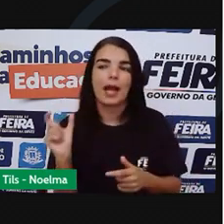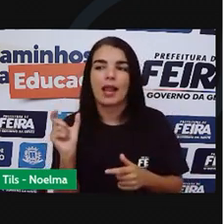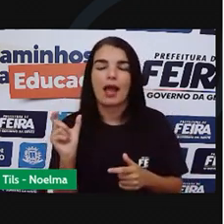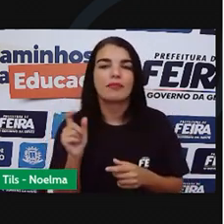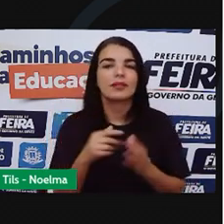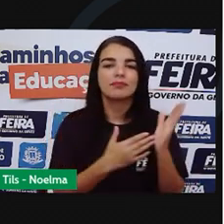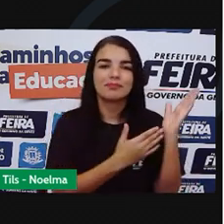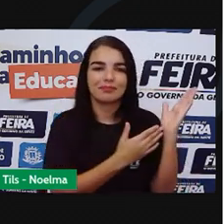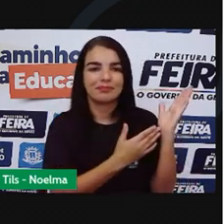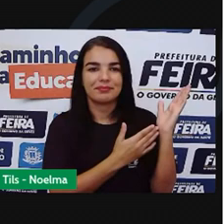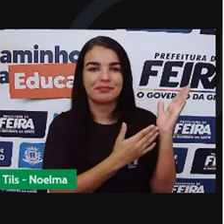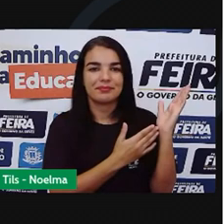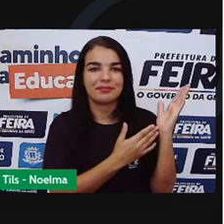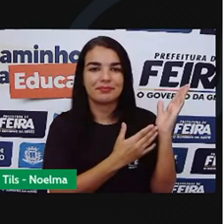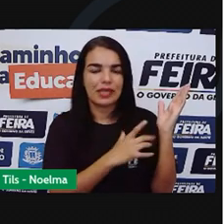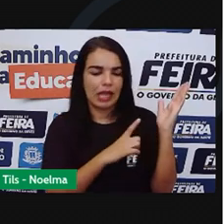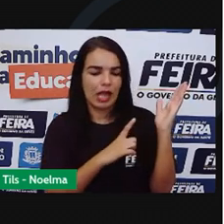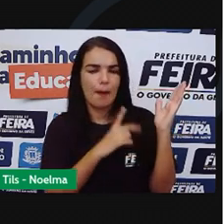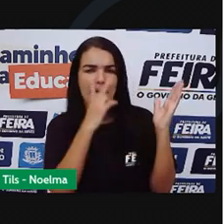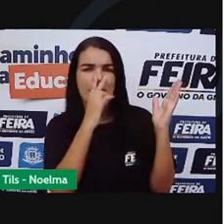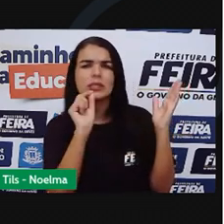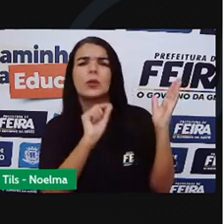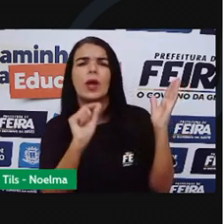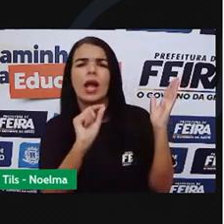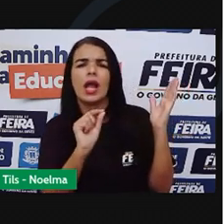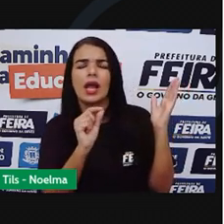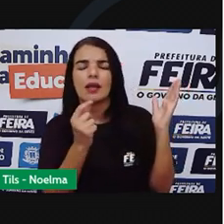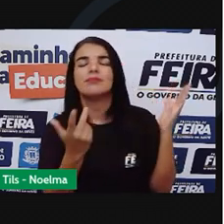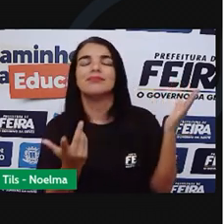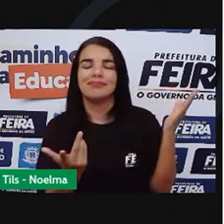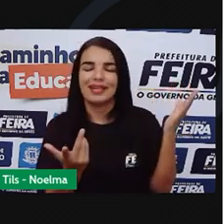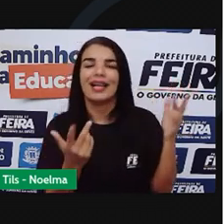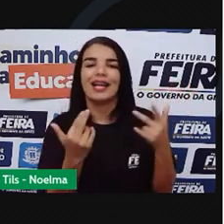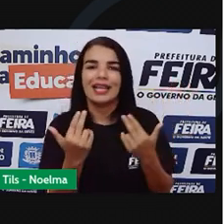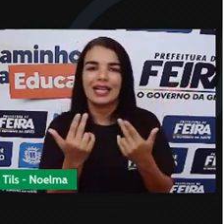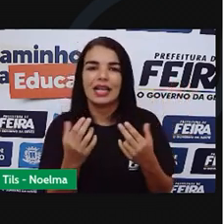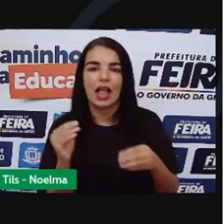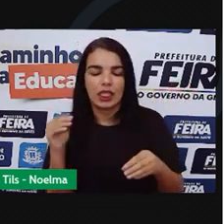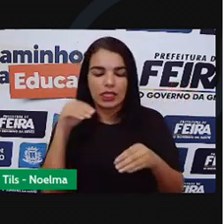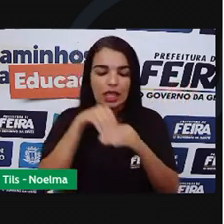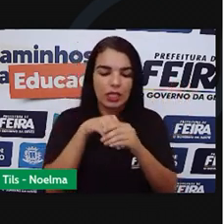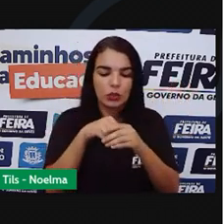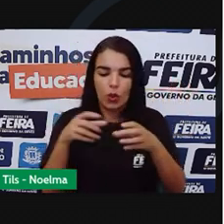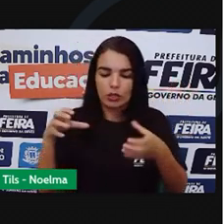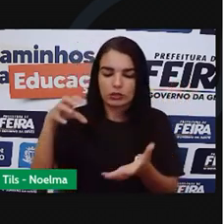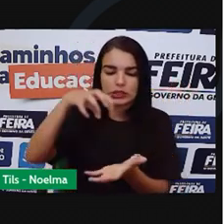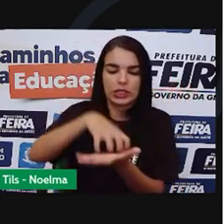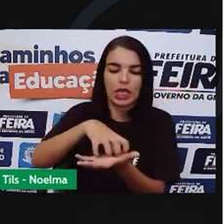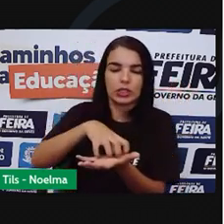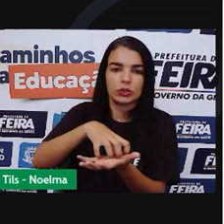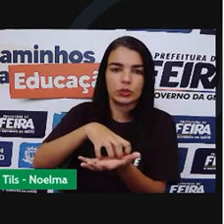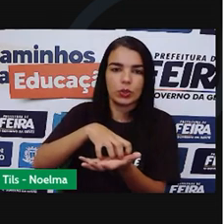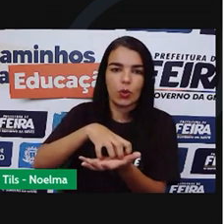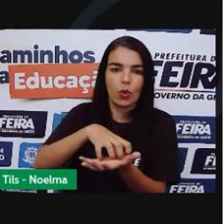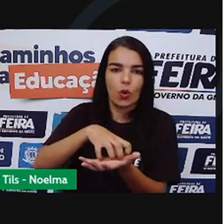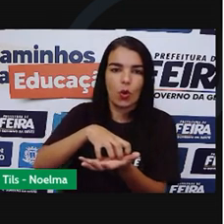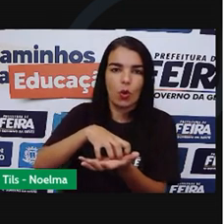palavra Centro Que são praticamente Iguais Mudando apenas A primeira letra Dentro